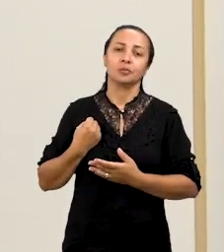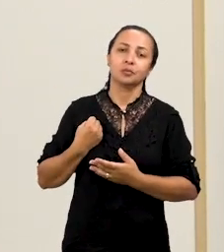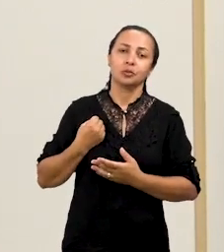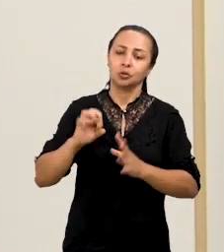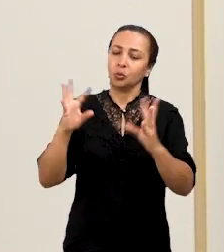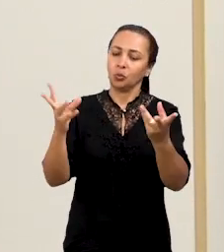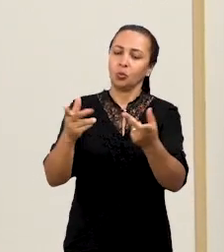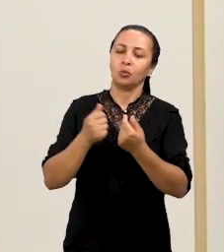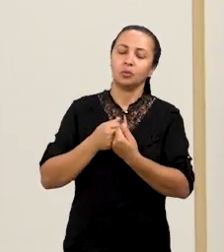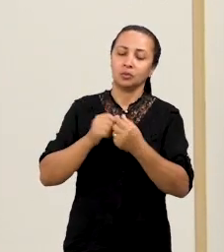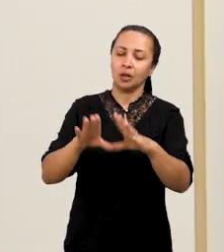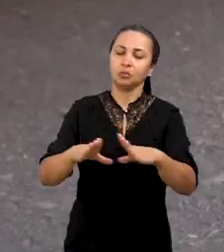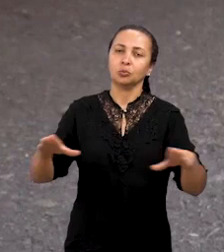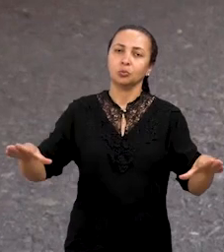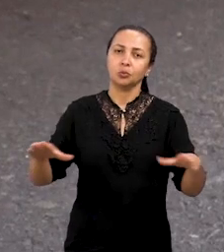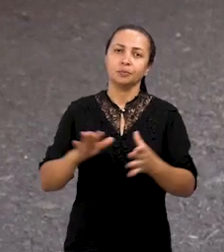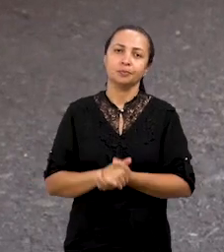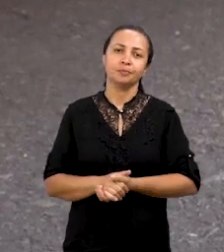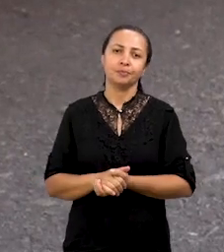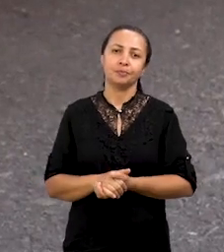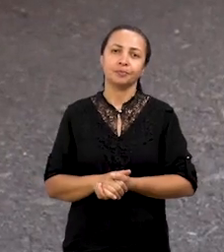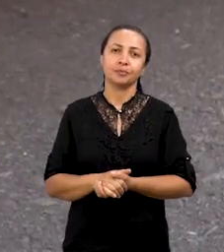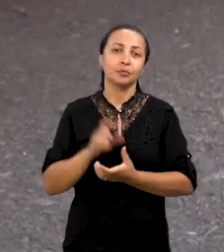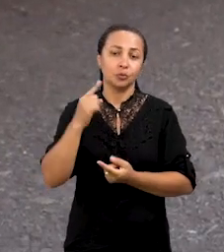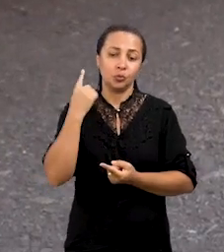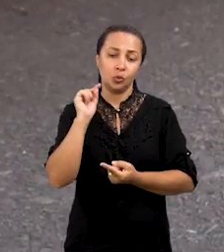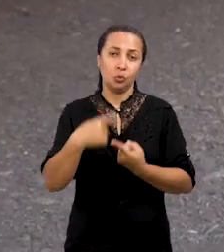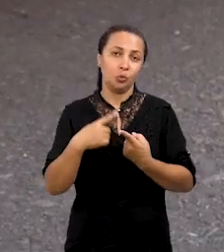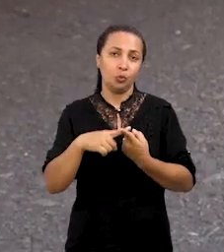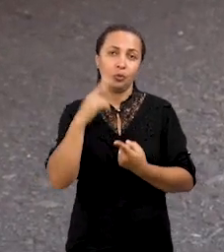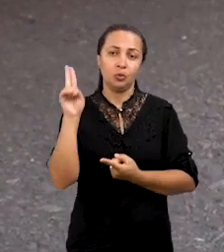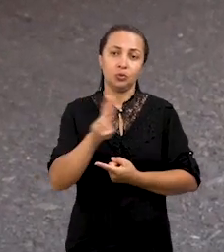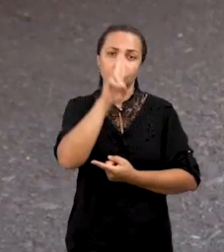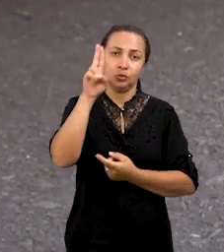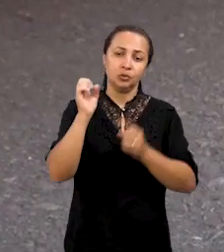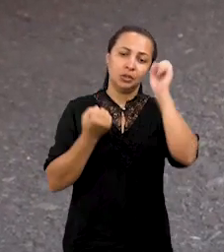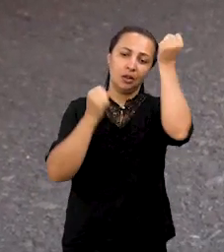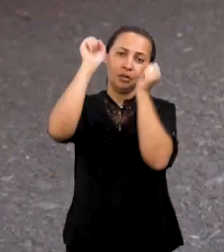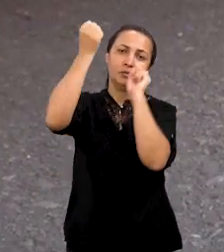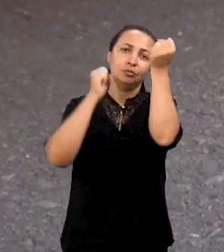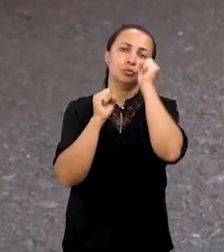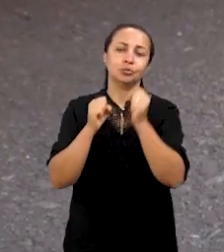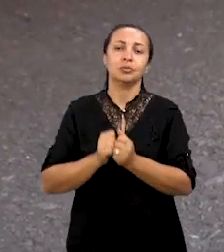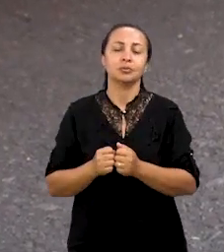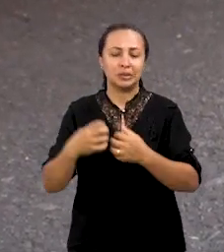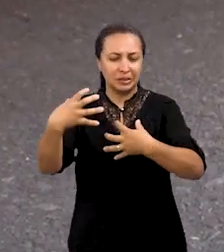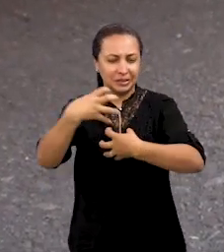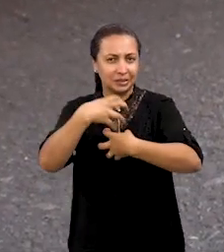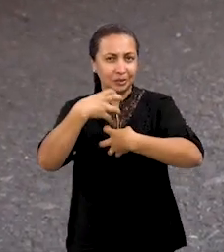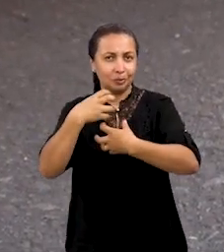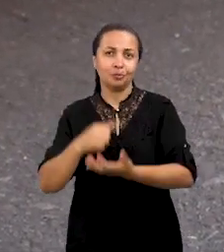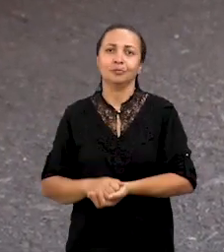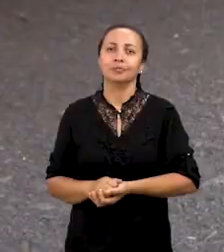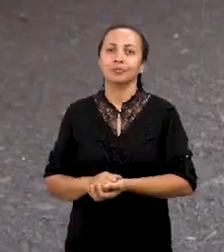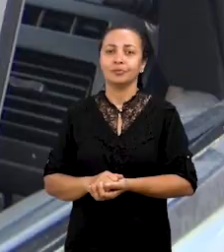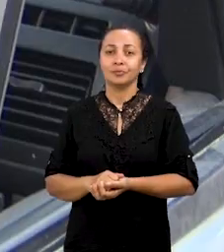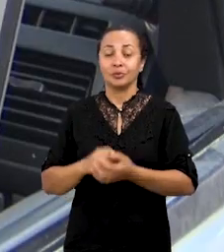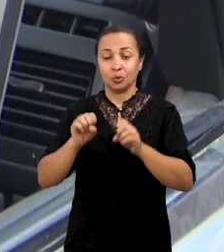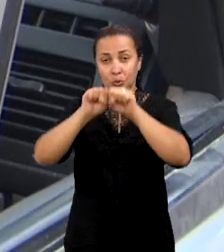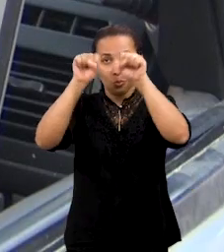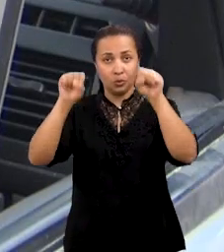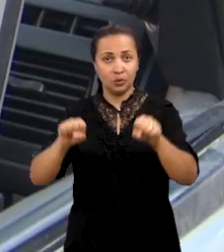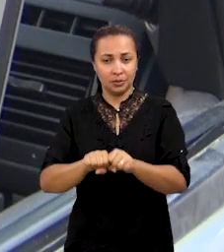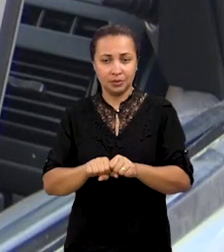de qualidade do pavimento. Porque ele utiliza equipamentos e sensores num sistema embarcado e,